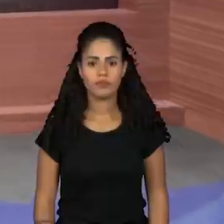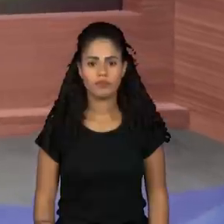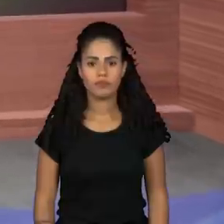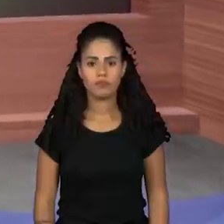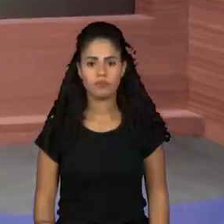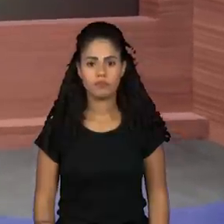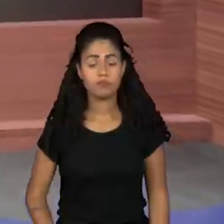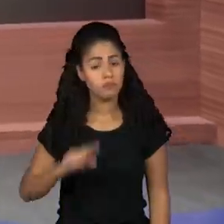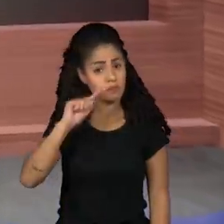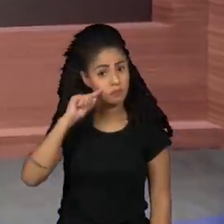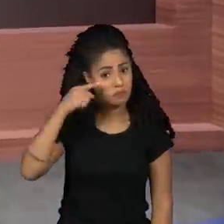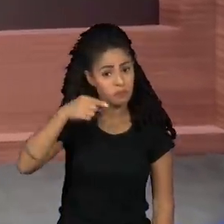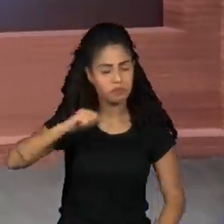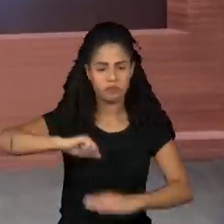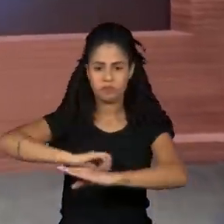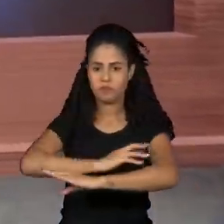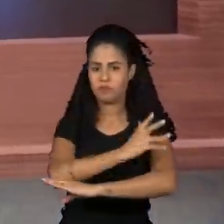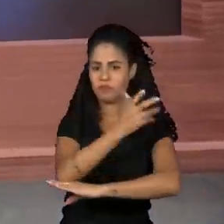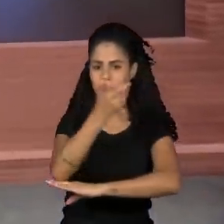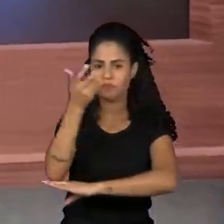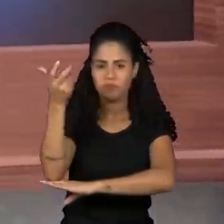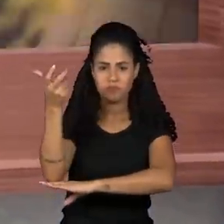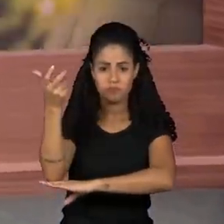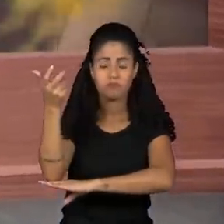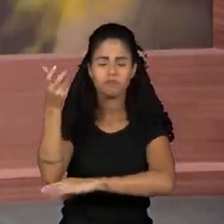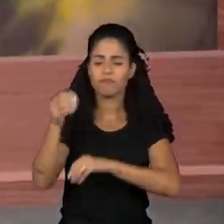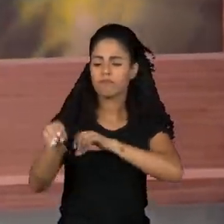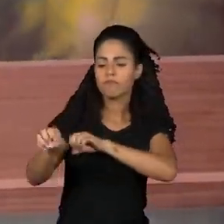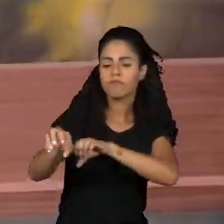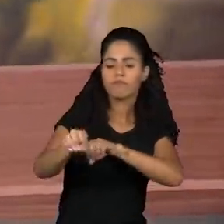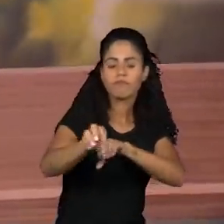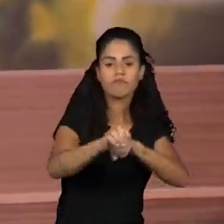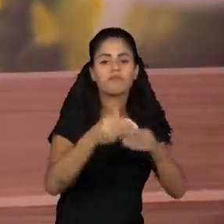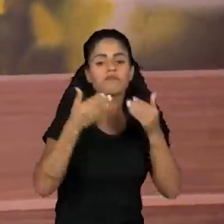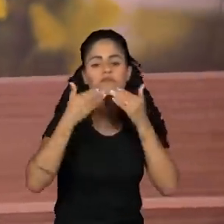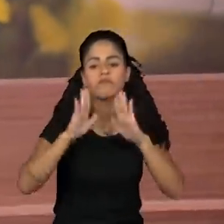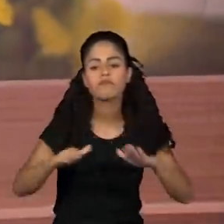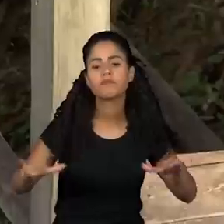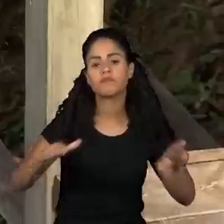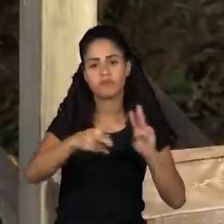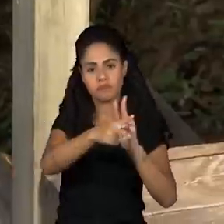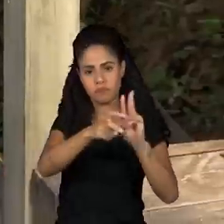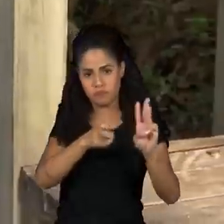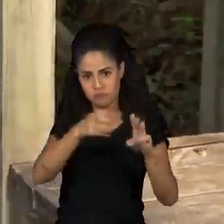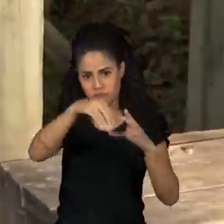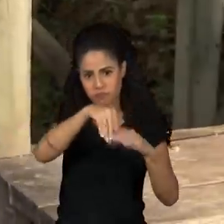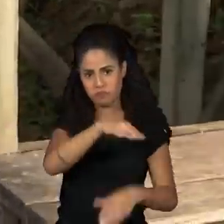Daqui a pouco, aqui no Repórter Eco, a educação de crianças indígenas.